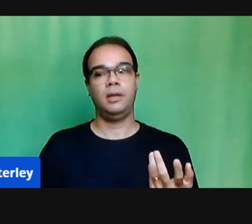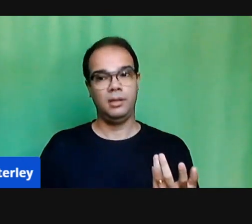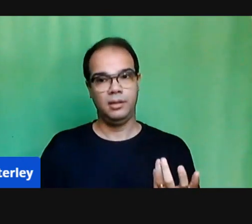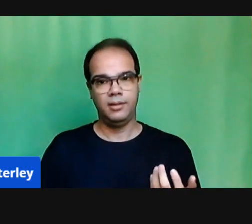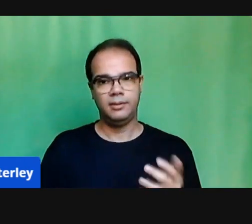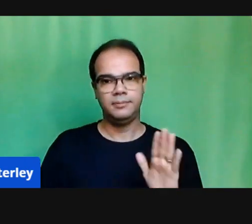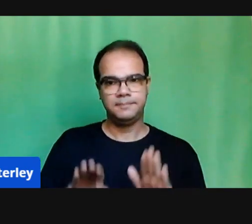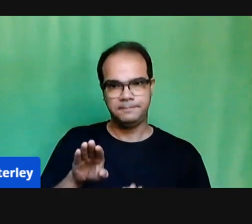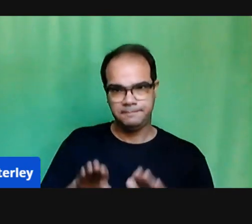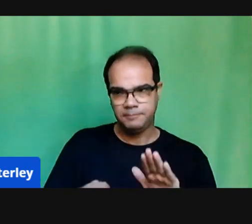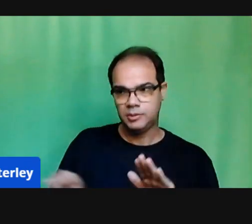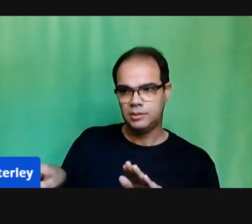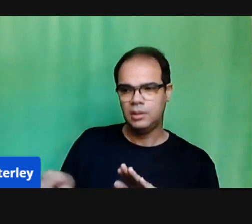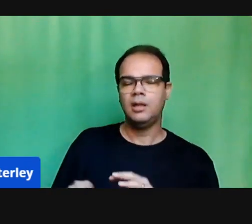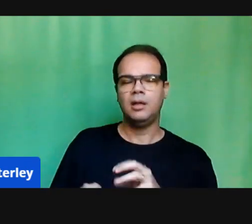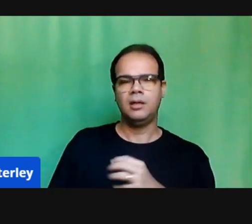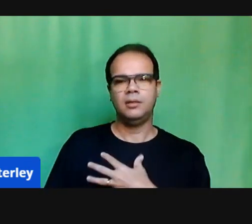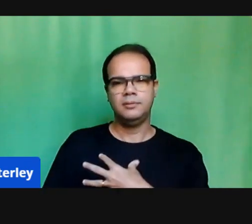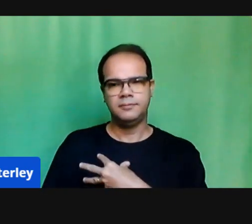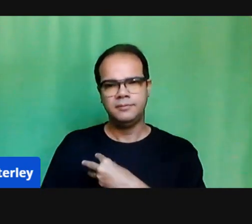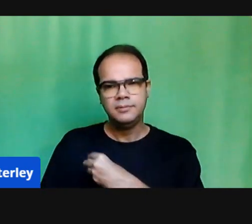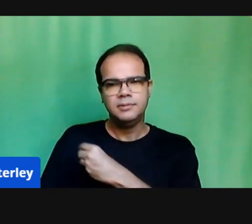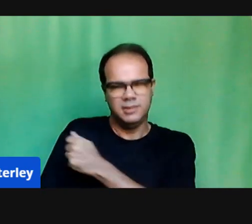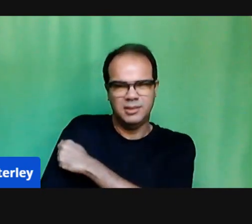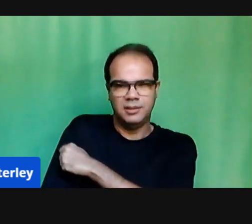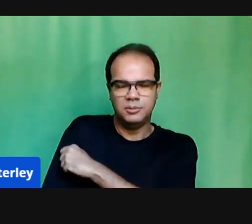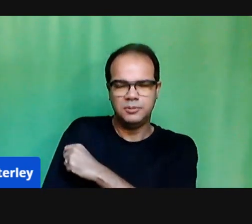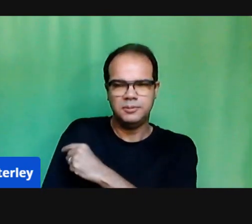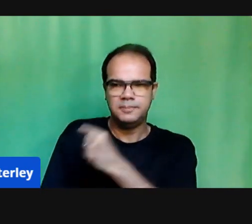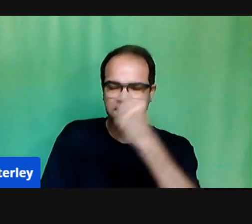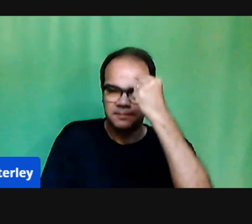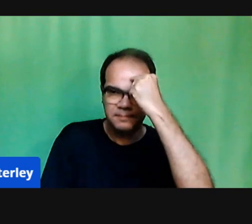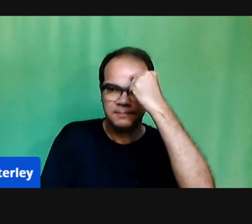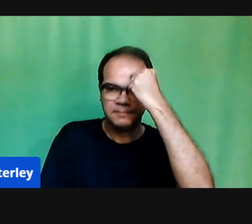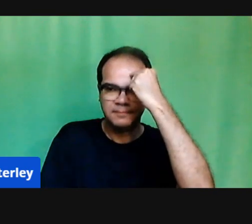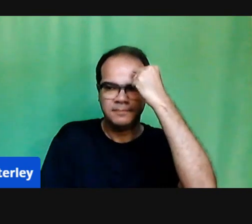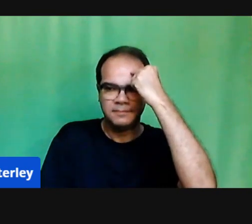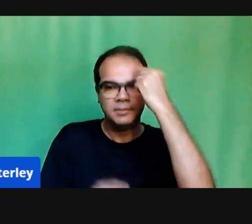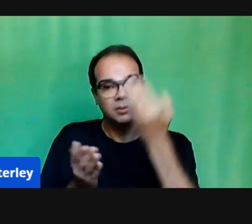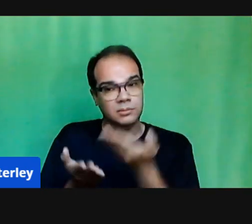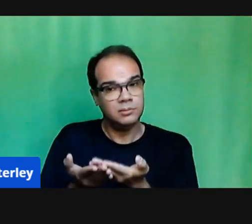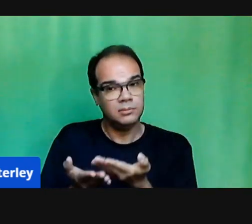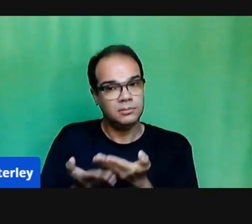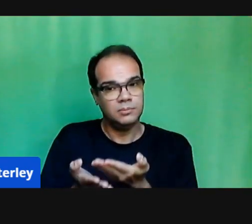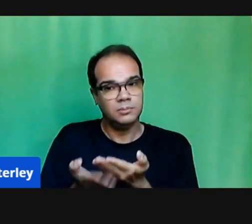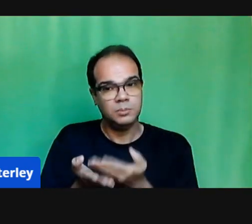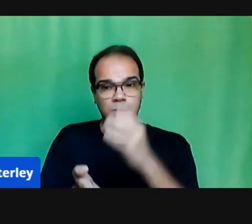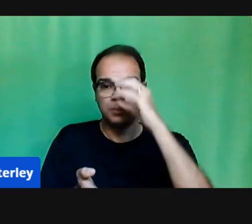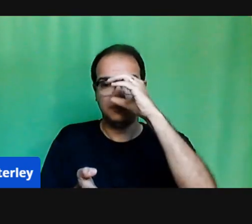experiência cognitiva vinculada à escola, mesmo que remotamente.